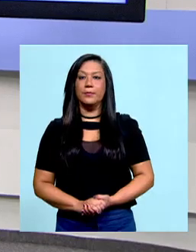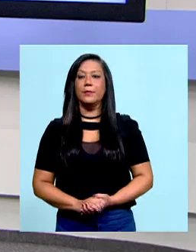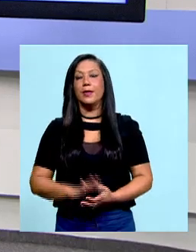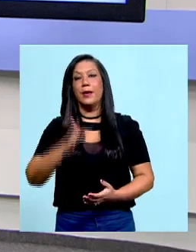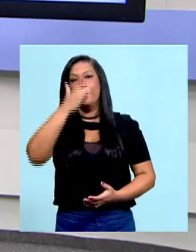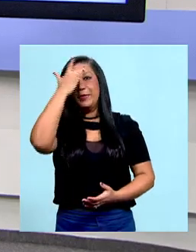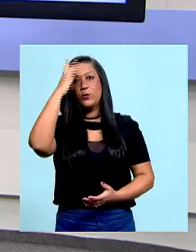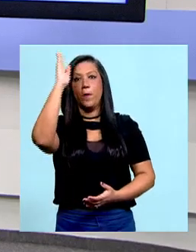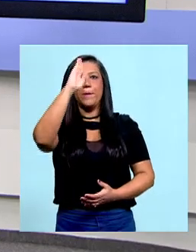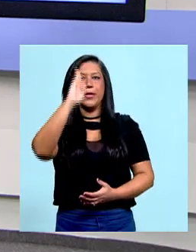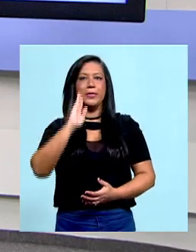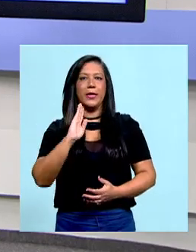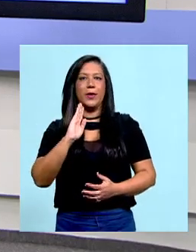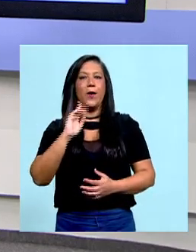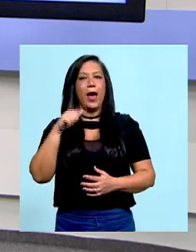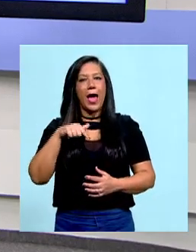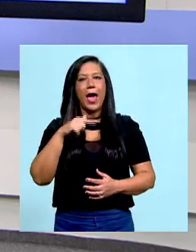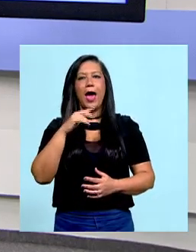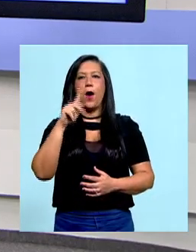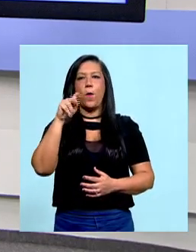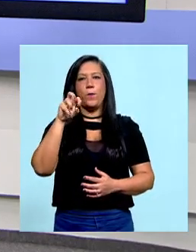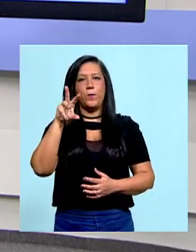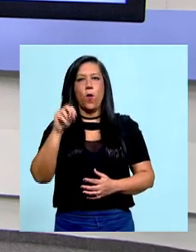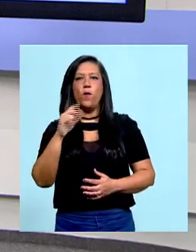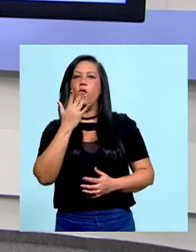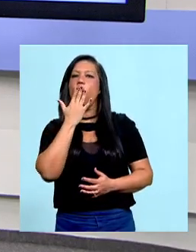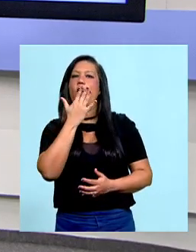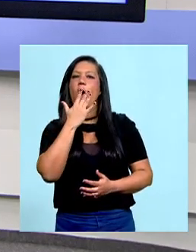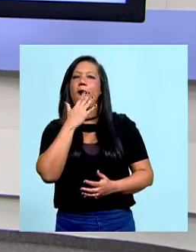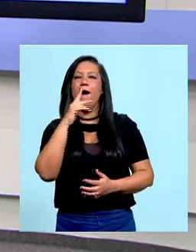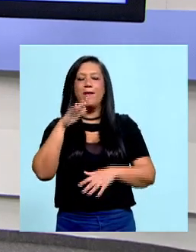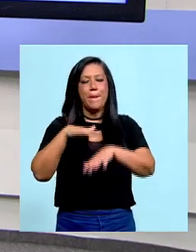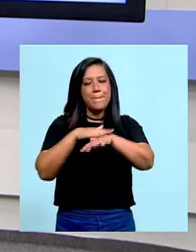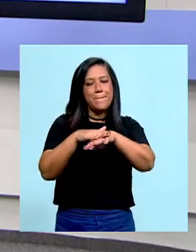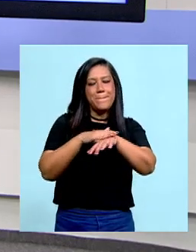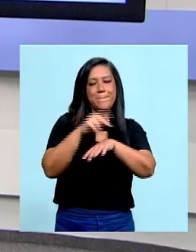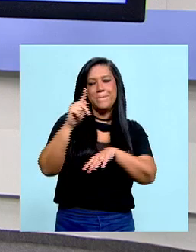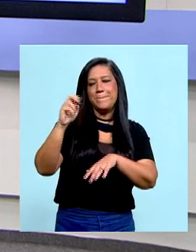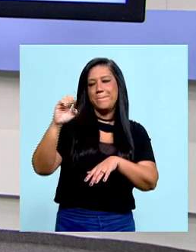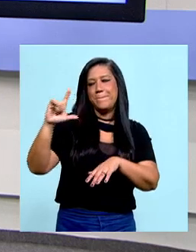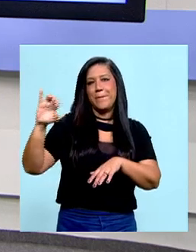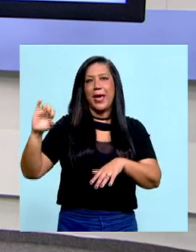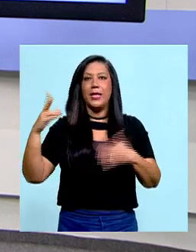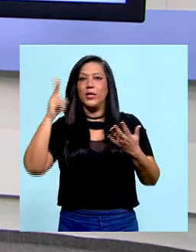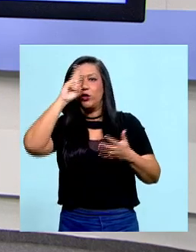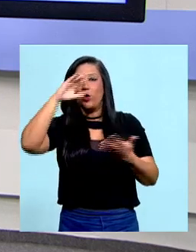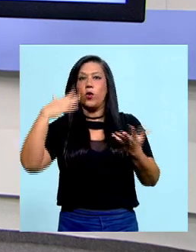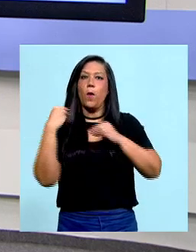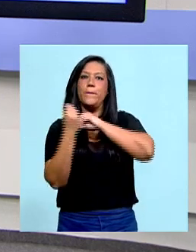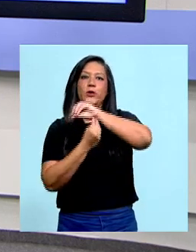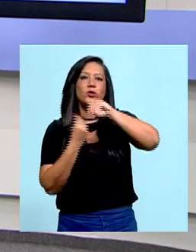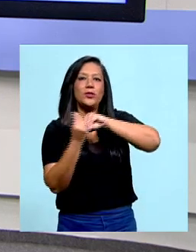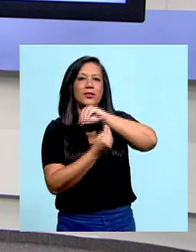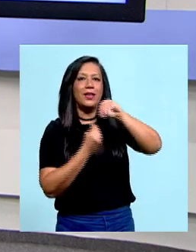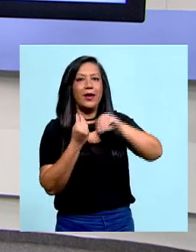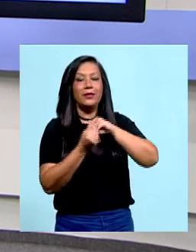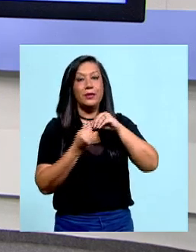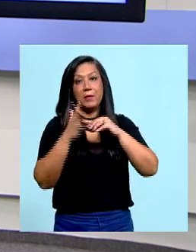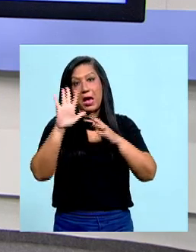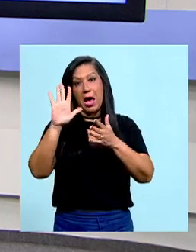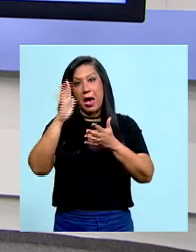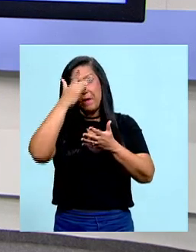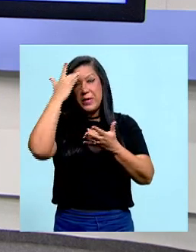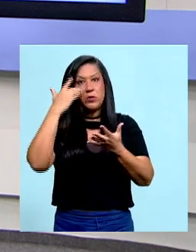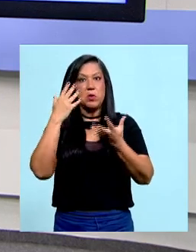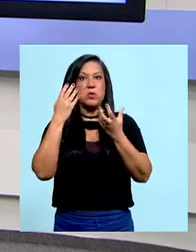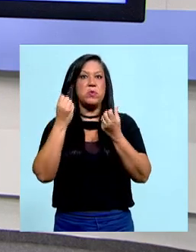O brasileiro é um povo com muitos tons de pele. Na nossa história e até hoje, a mestiçagem é usada muitas vezes para